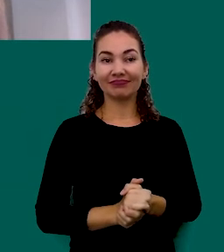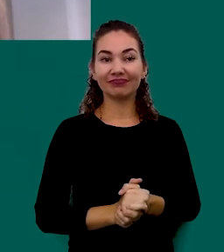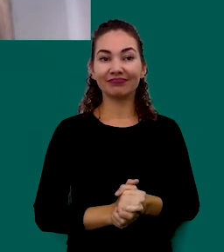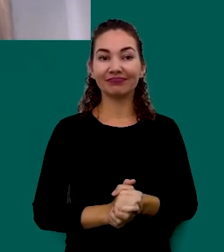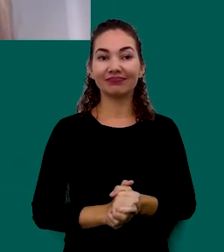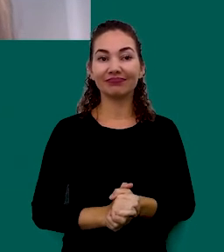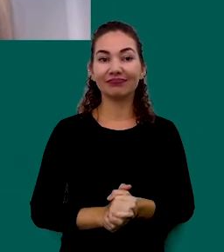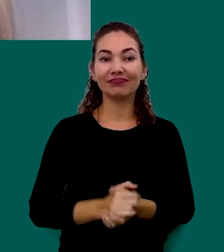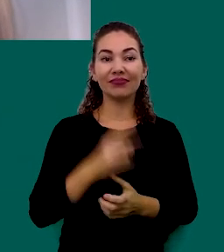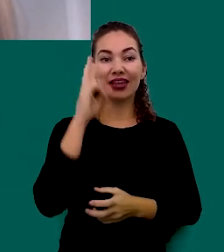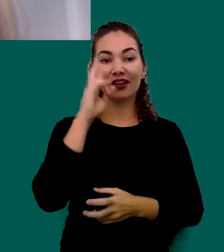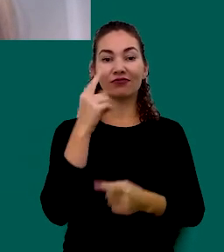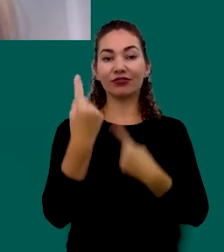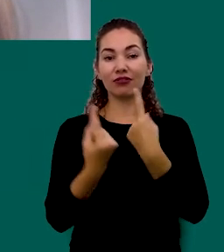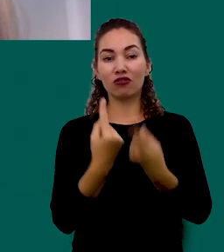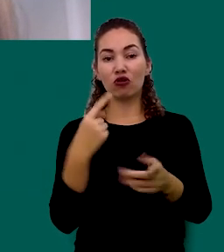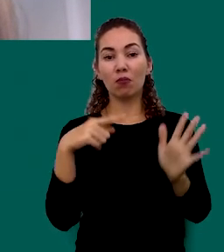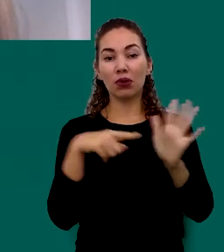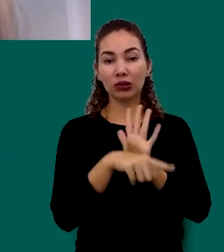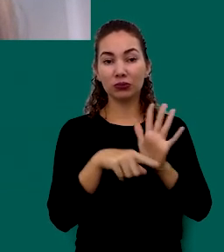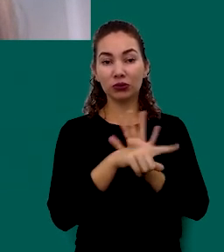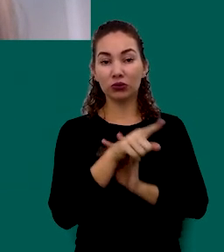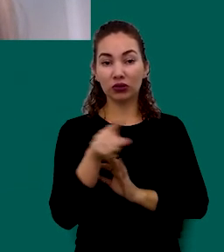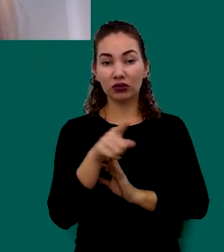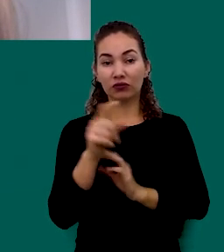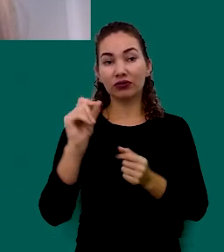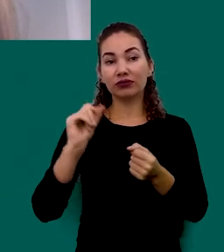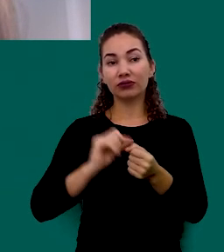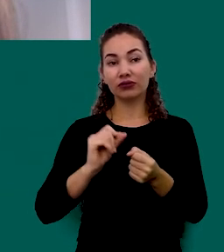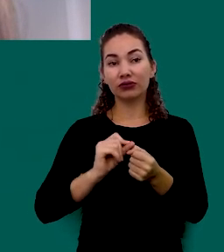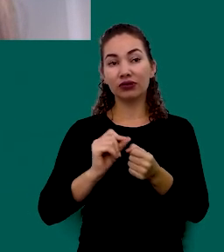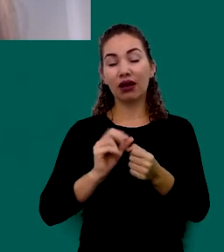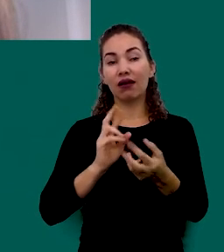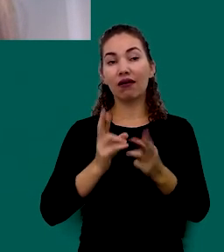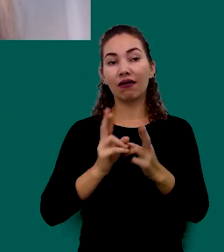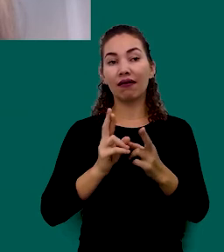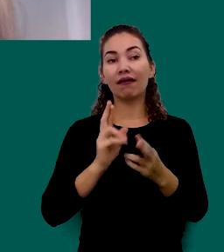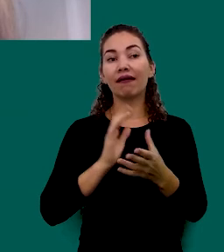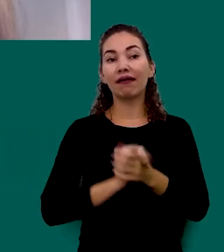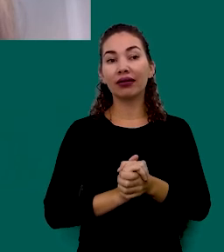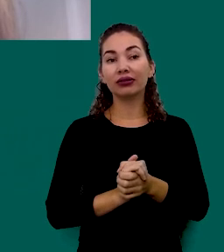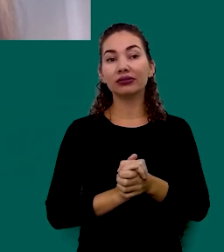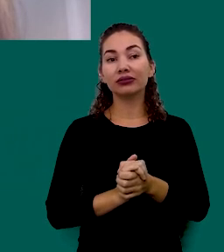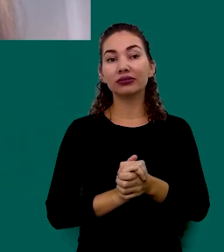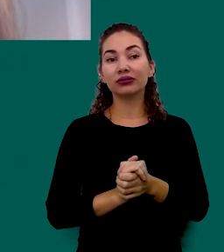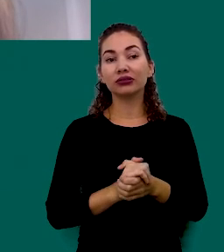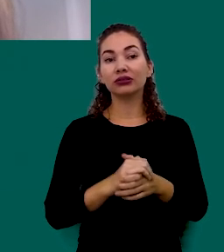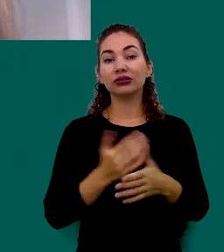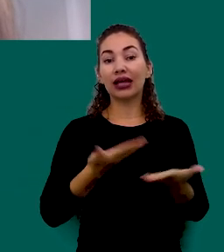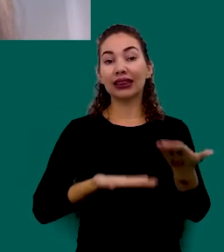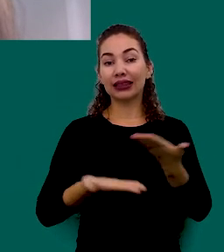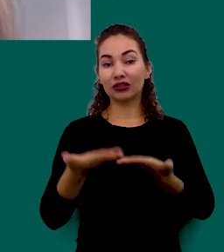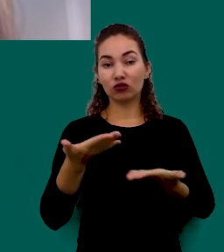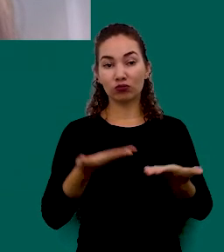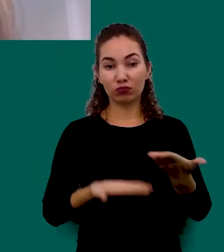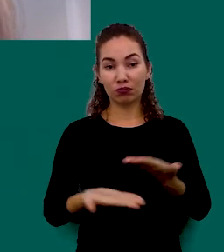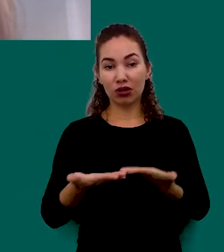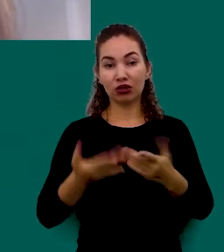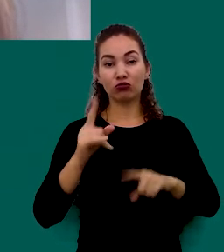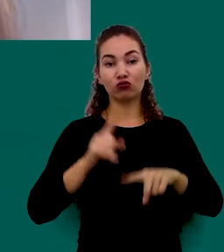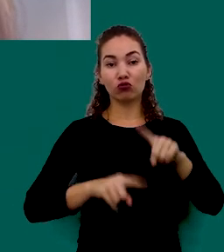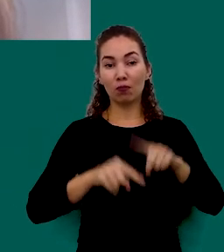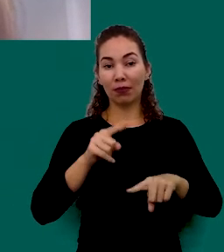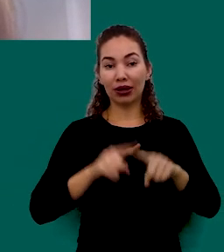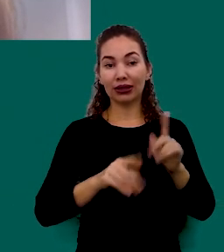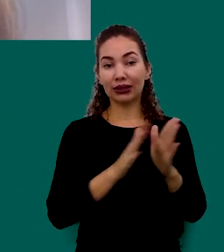Eu Vi Algumas Perguntas Aqui Que Vocês Nos Fizeram Em Relação A Questão Dos Atendimentos Do Material